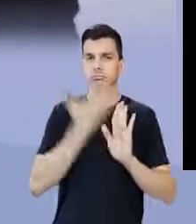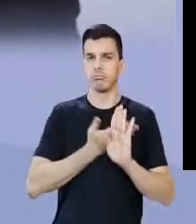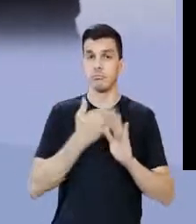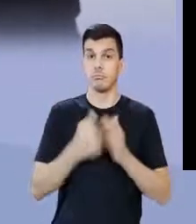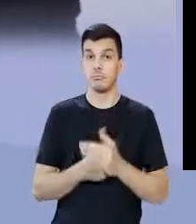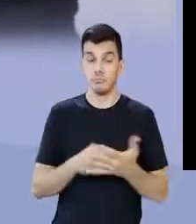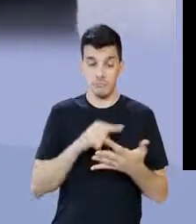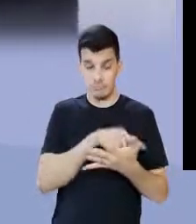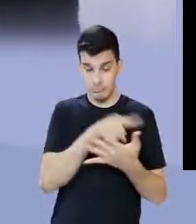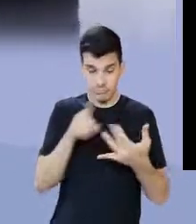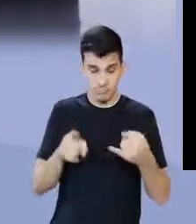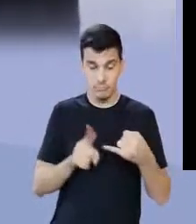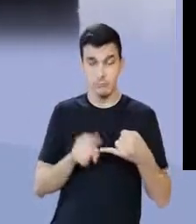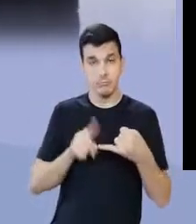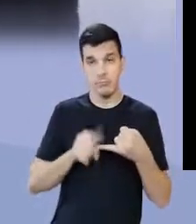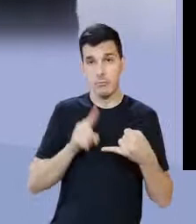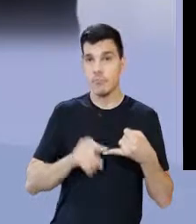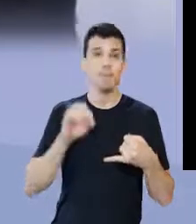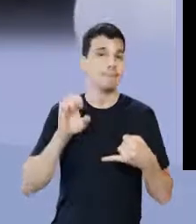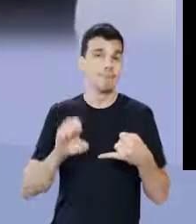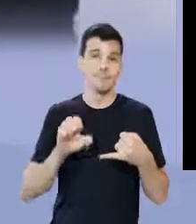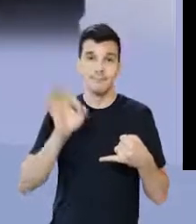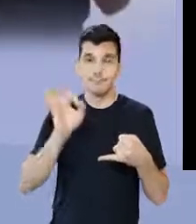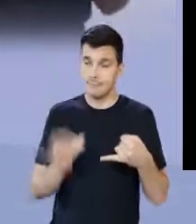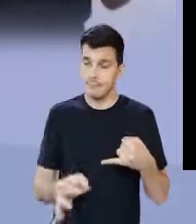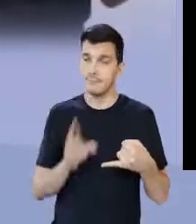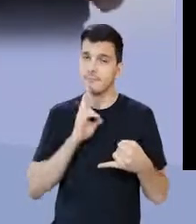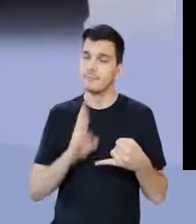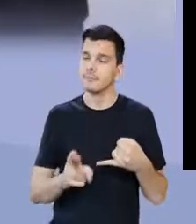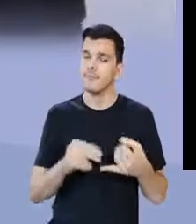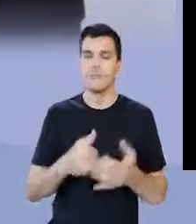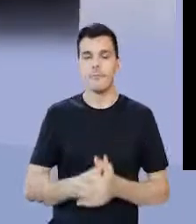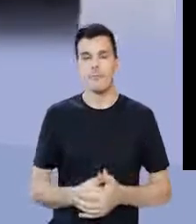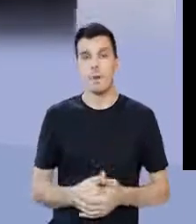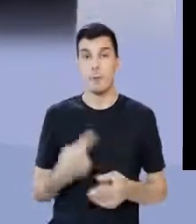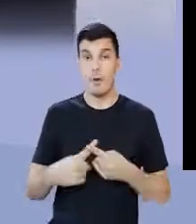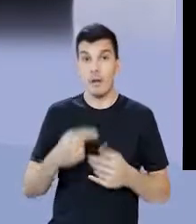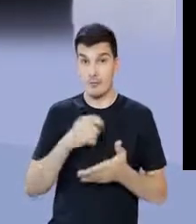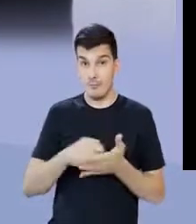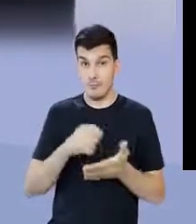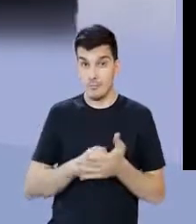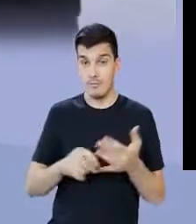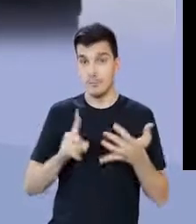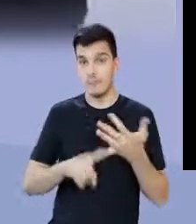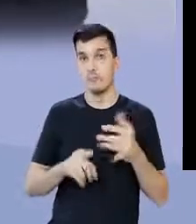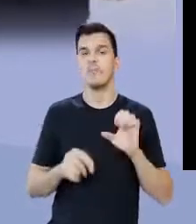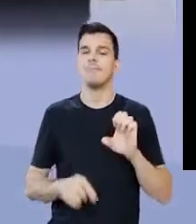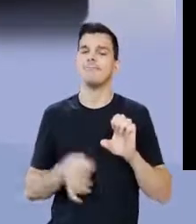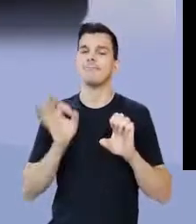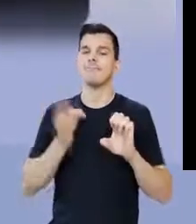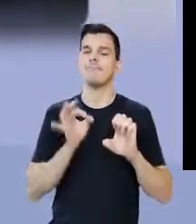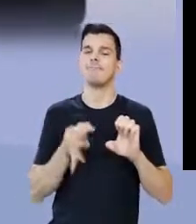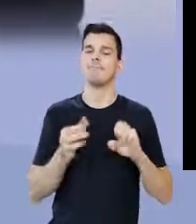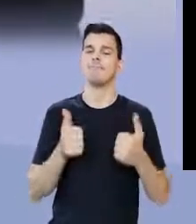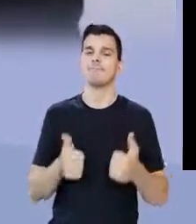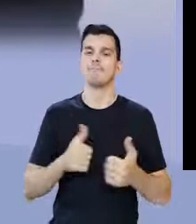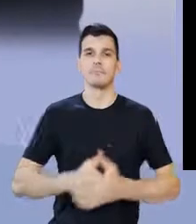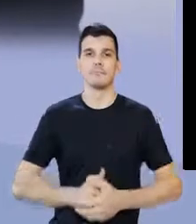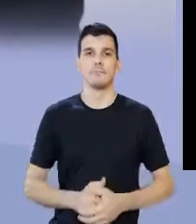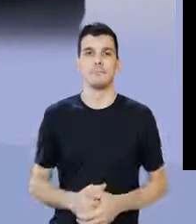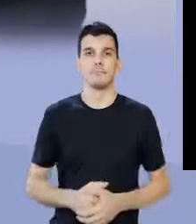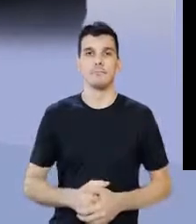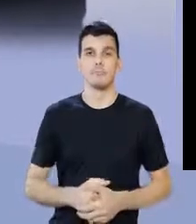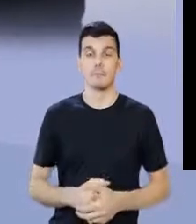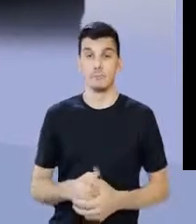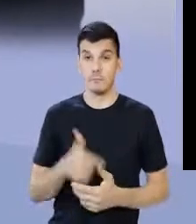a única opção, que me lembra, eu saí de uma lei oral, e agora eu vou escrever as leis, é a letra E, com certeza, é o